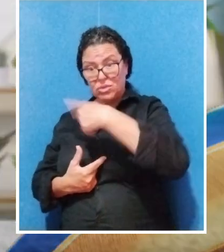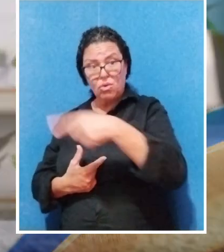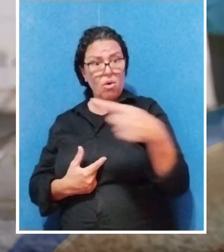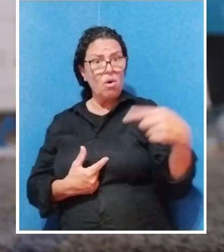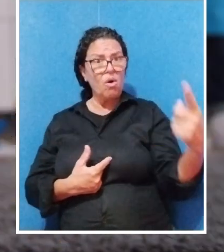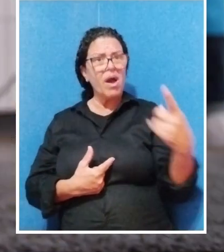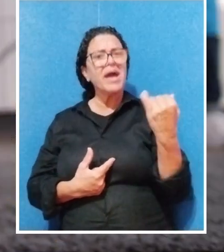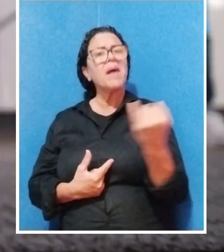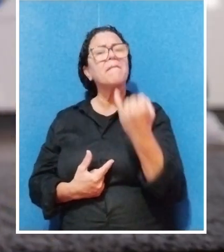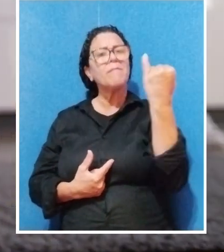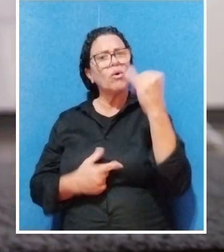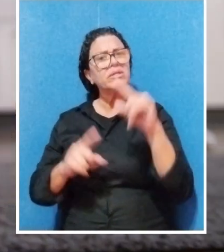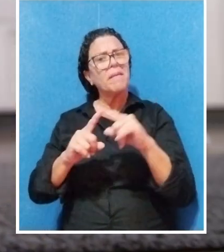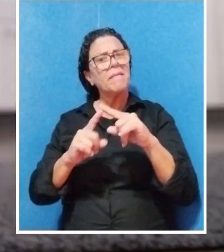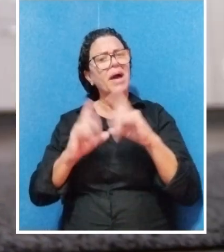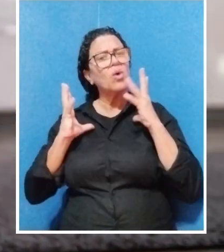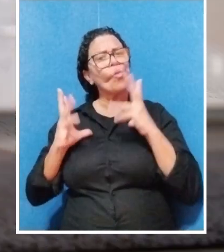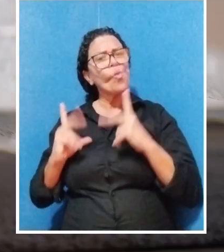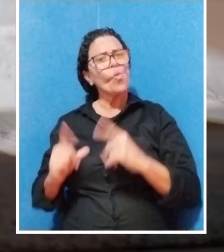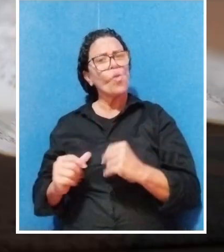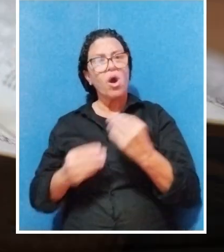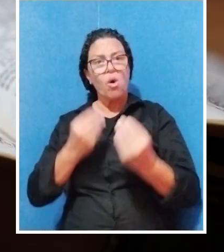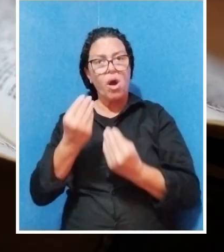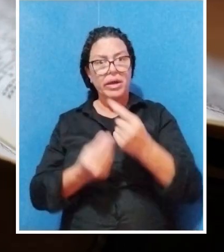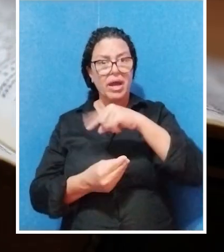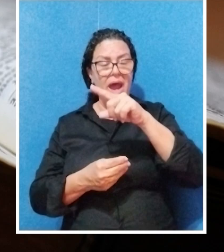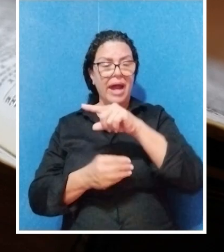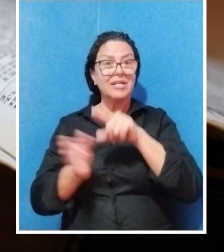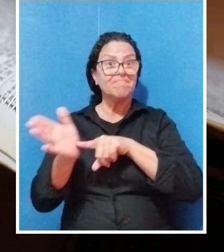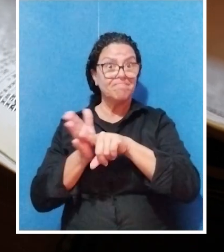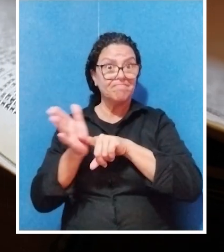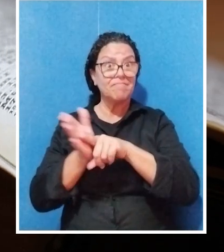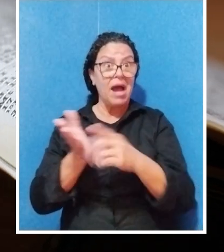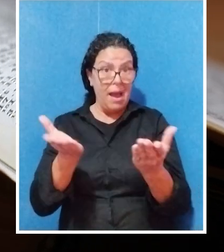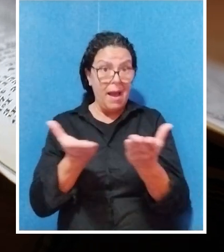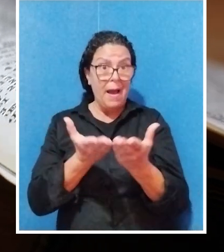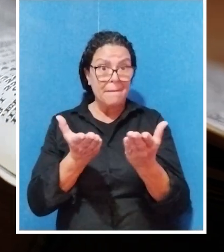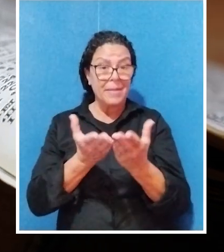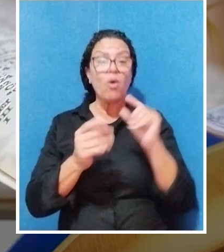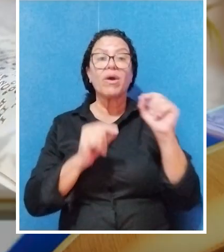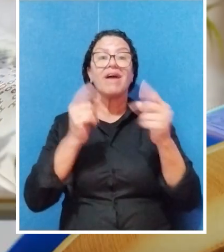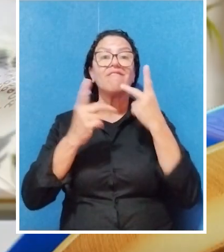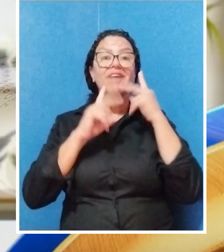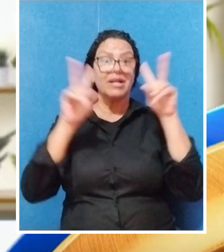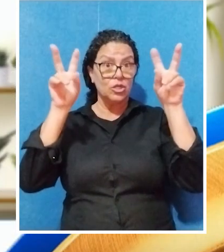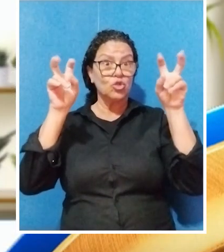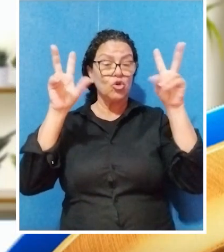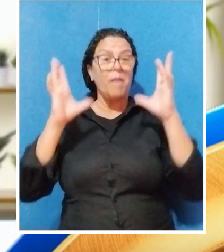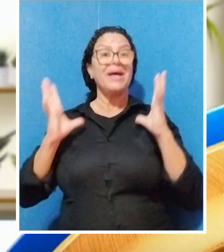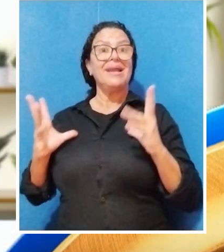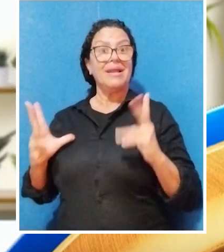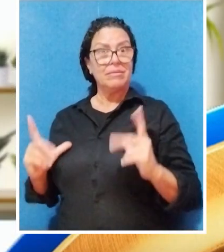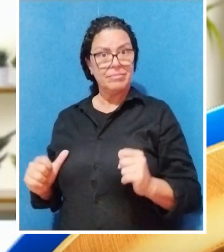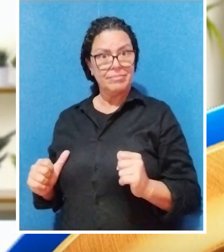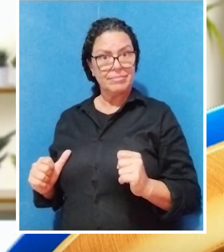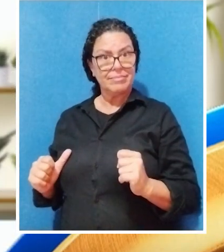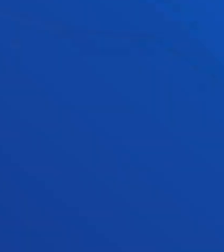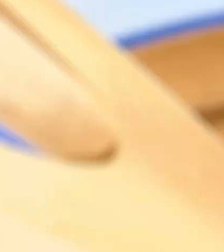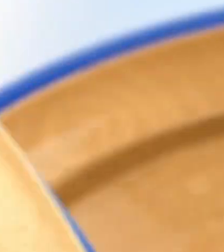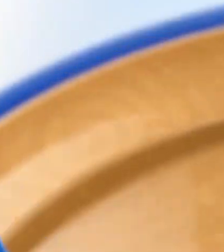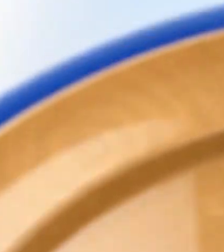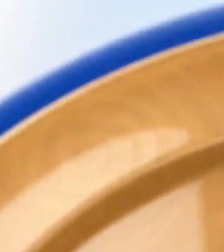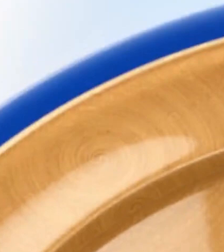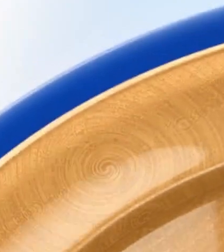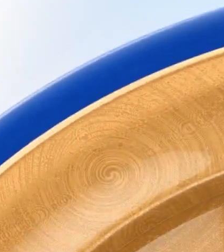arredores. Quão importante é a limpeza? E se consultarmos a Bíblia, o que ela diz sobre limpeza?